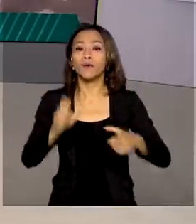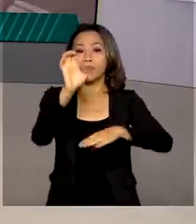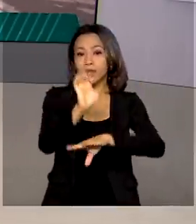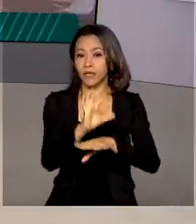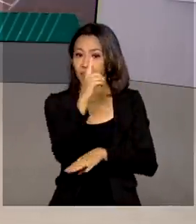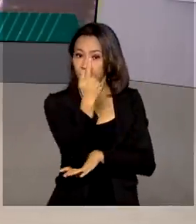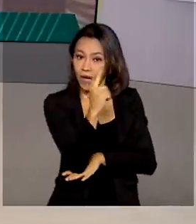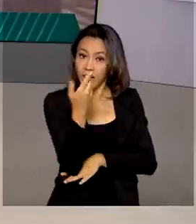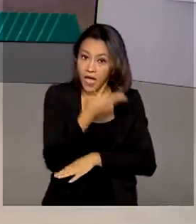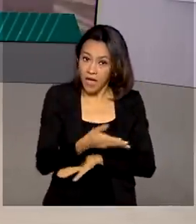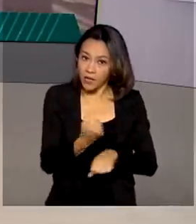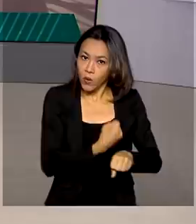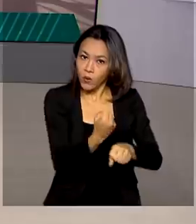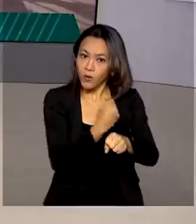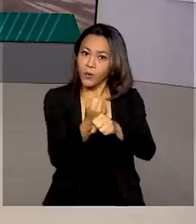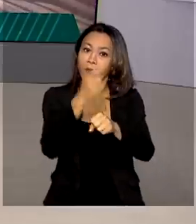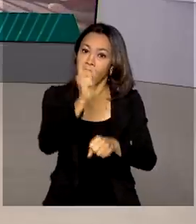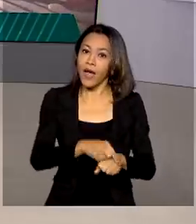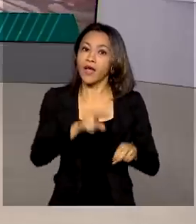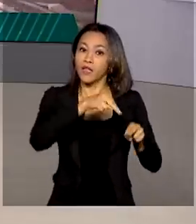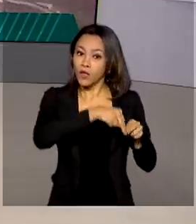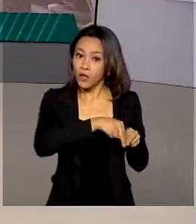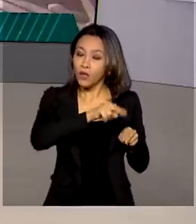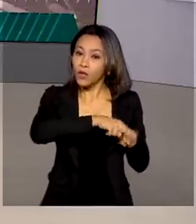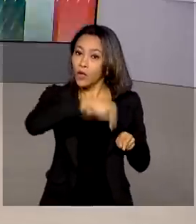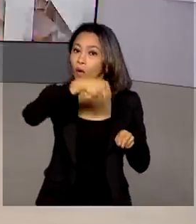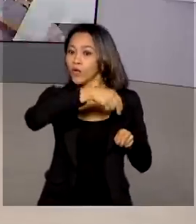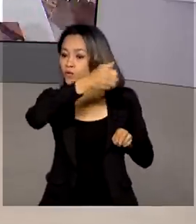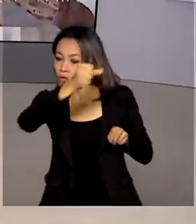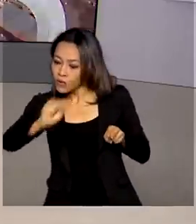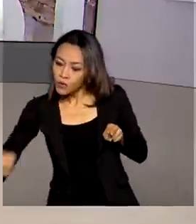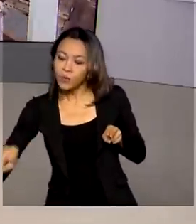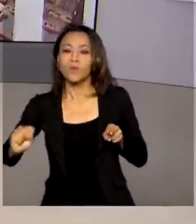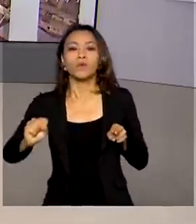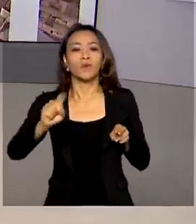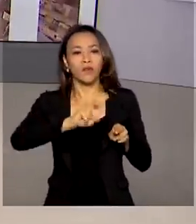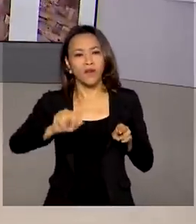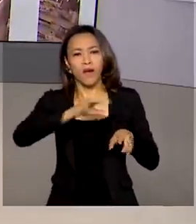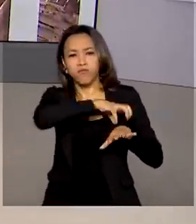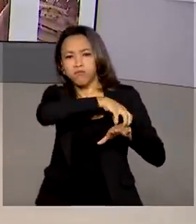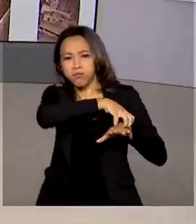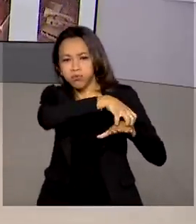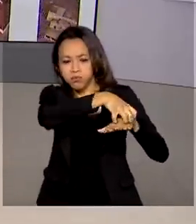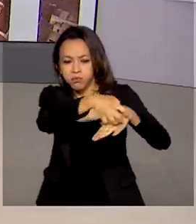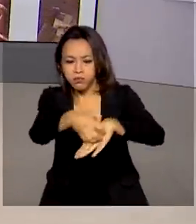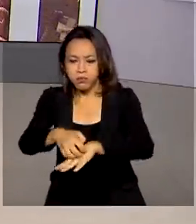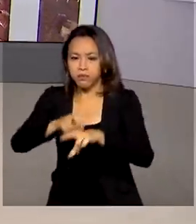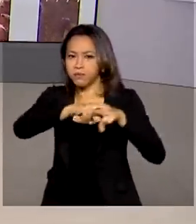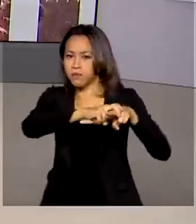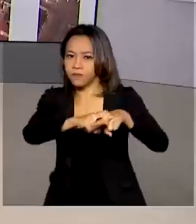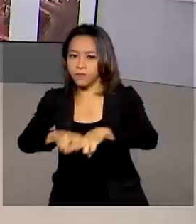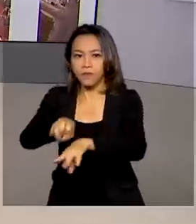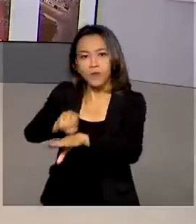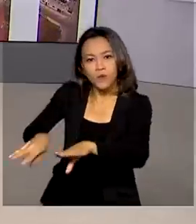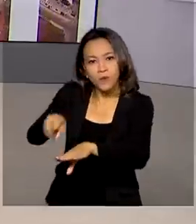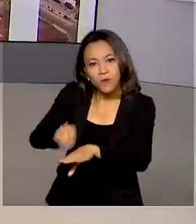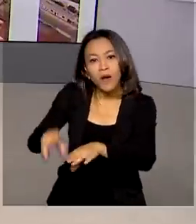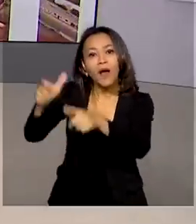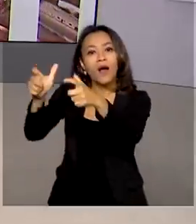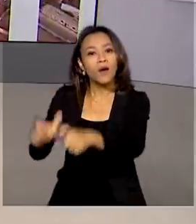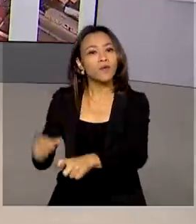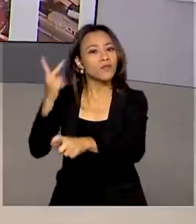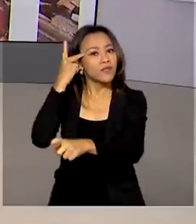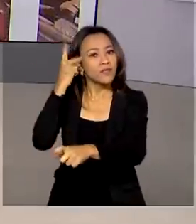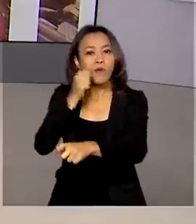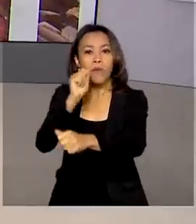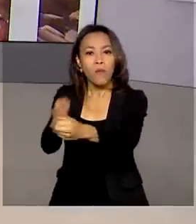As obras fazem parte da Ferrovia Norte-Sul e vão facilitar o escoamento da produção do Sudeste Goiano, diretamente ao Porto de